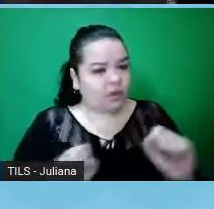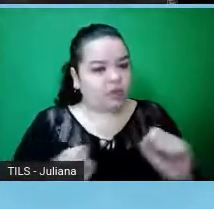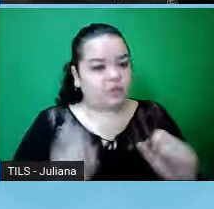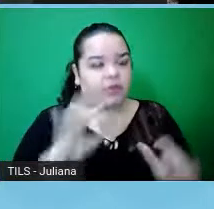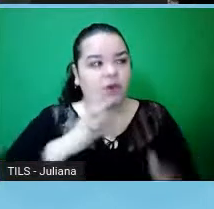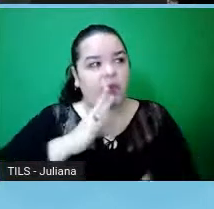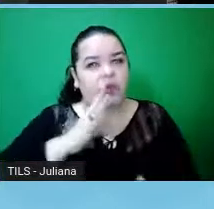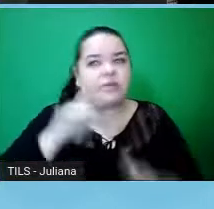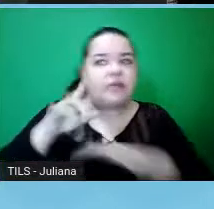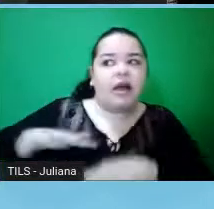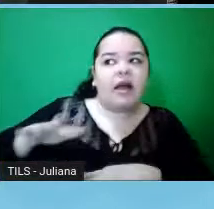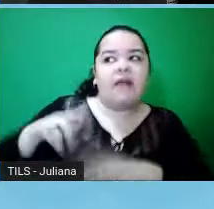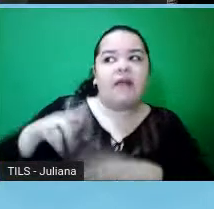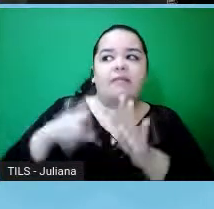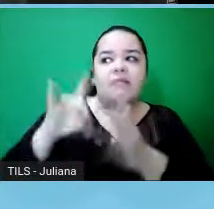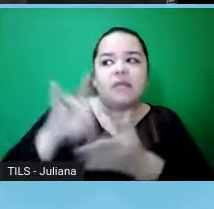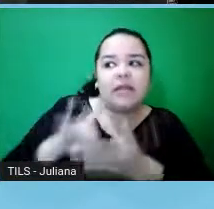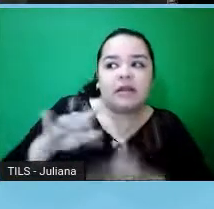determinada área.